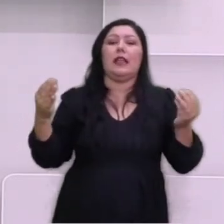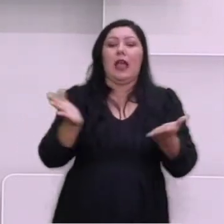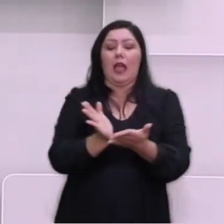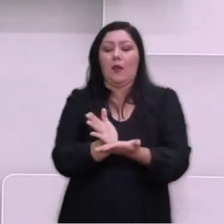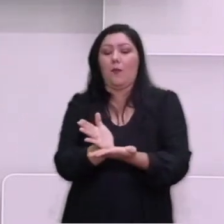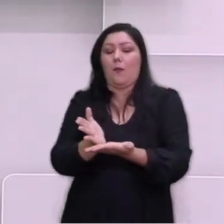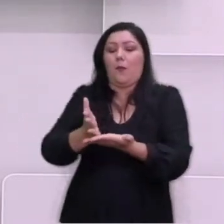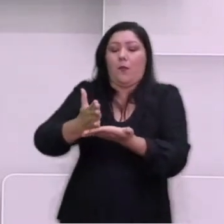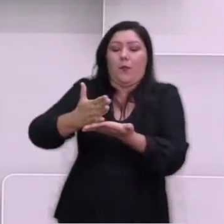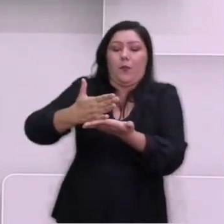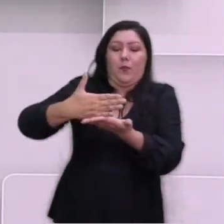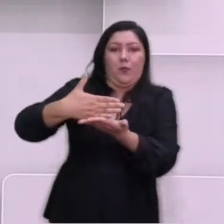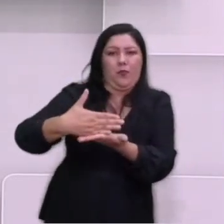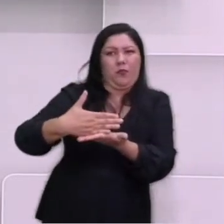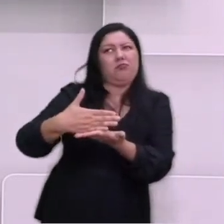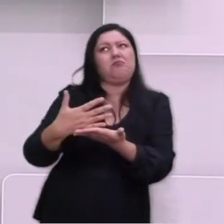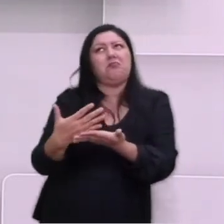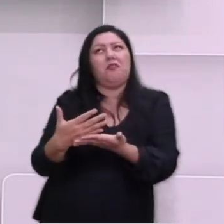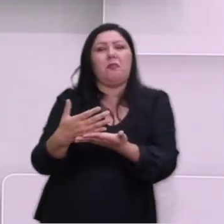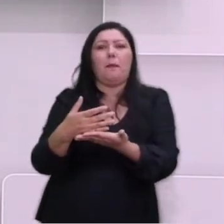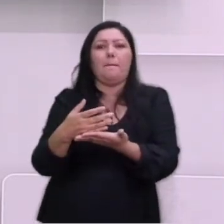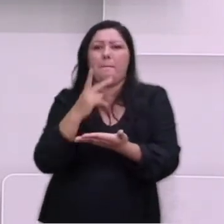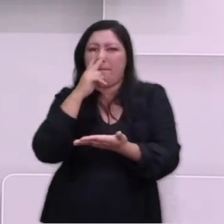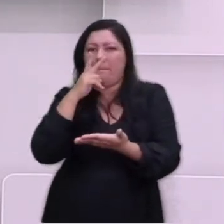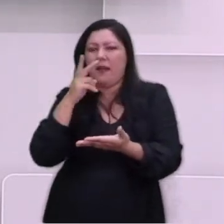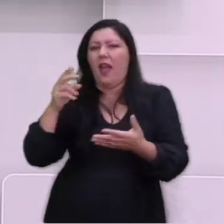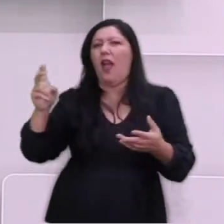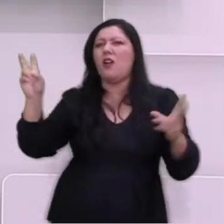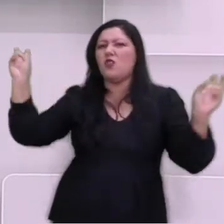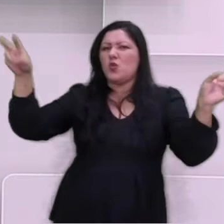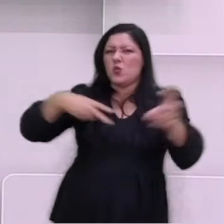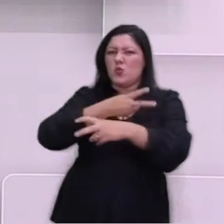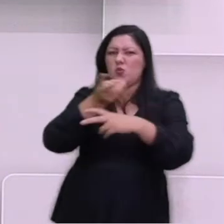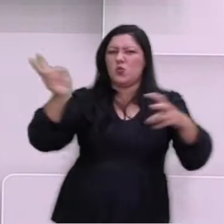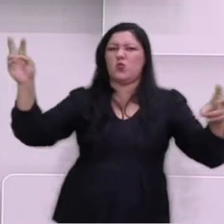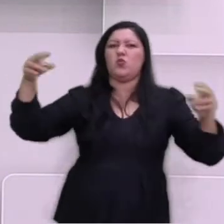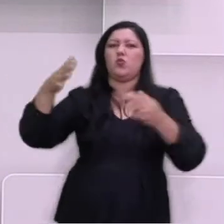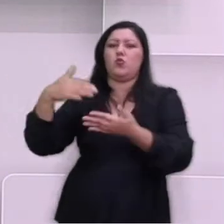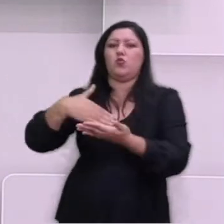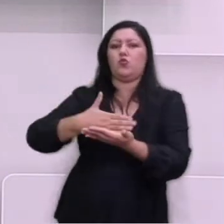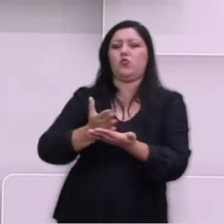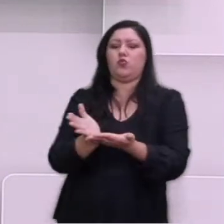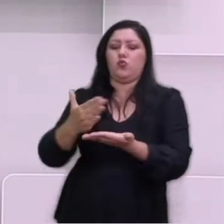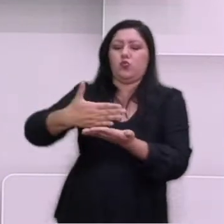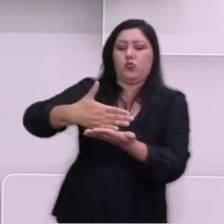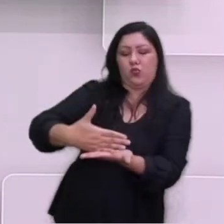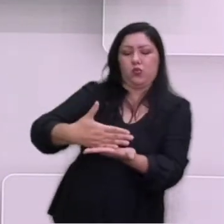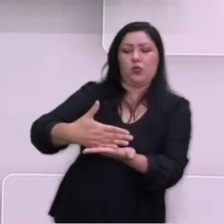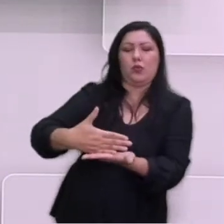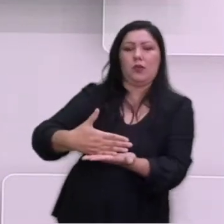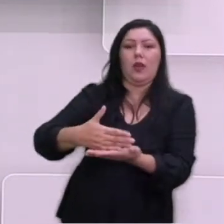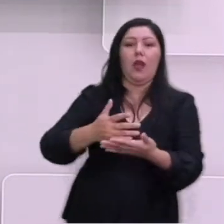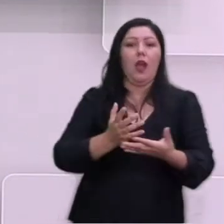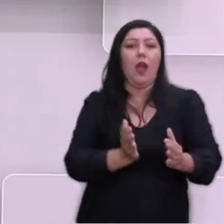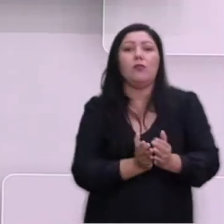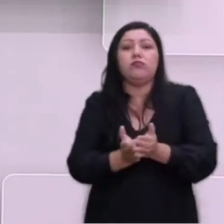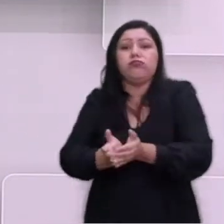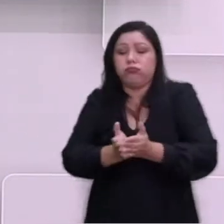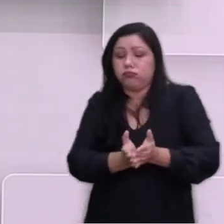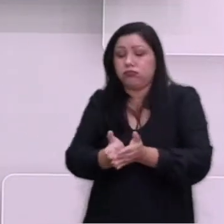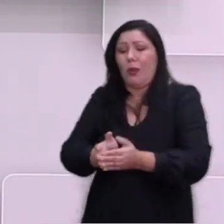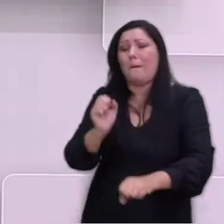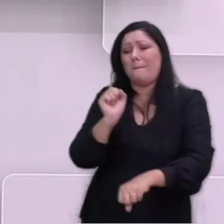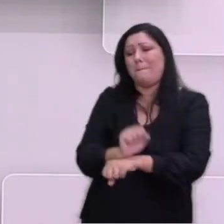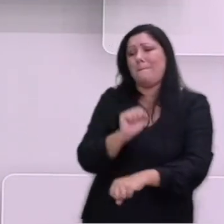uma forte rajada de vento tirou do curso. A obstrução gerou um congestionamento no tráfego de navios na região